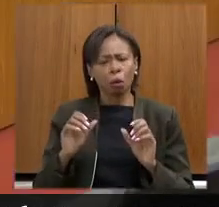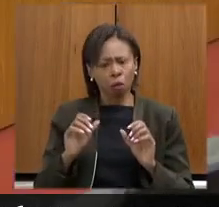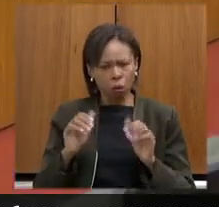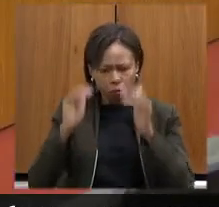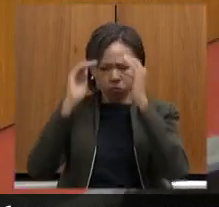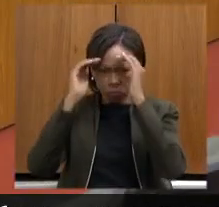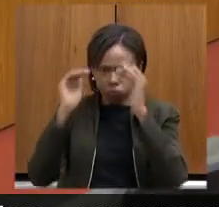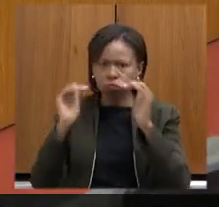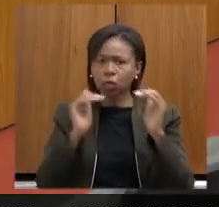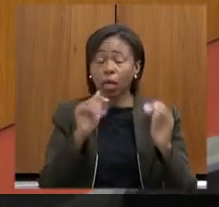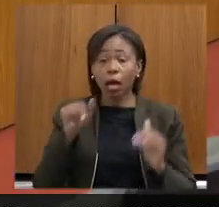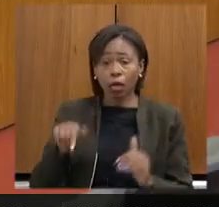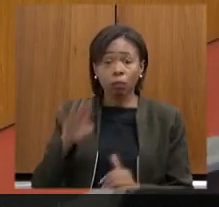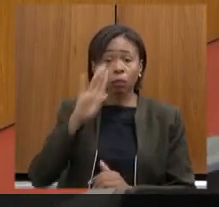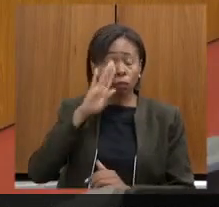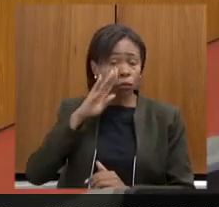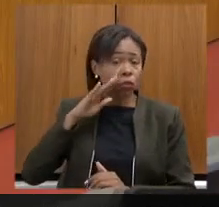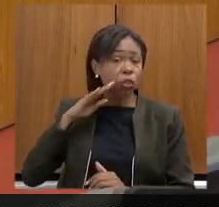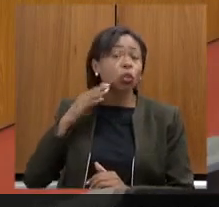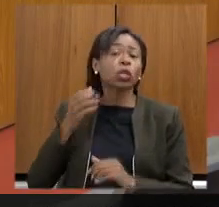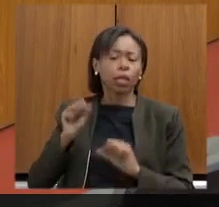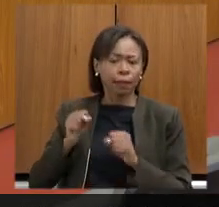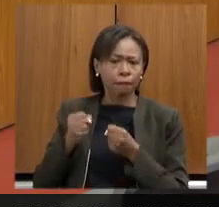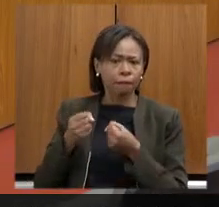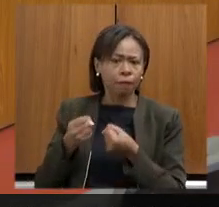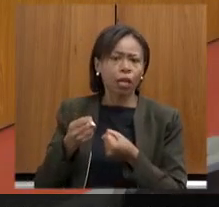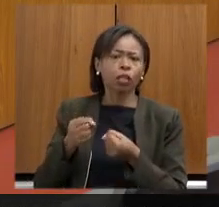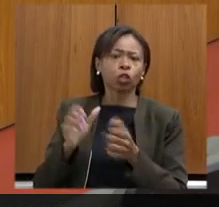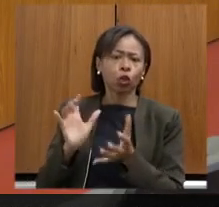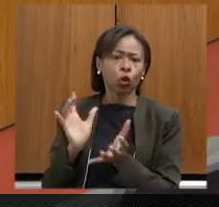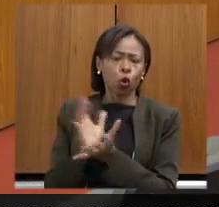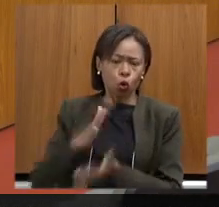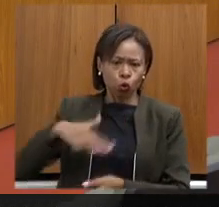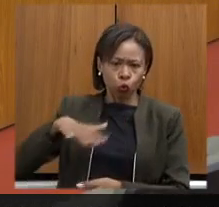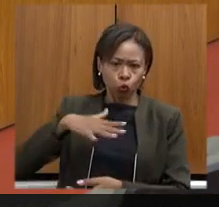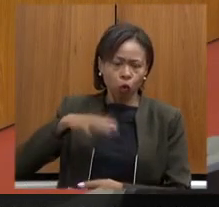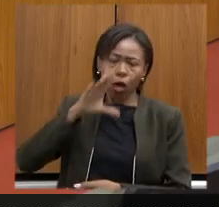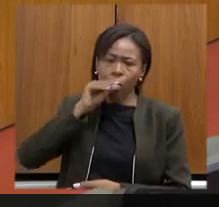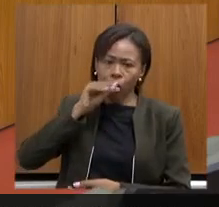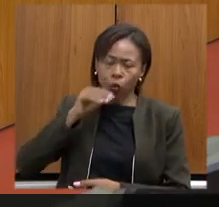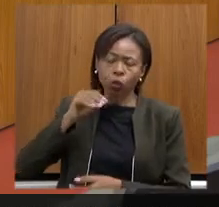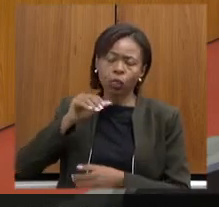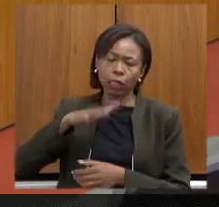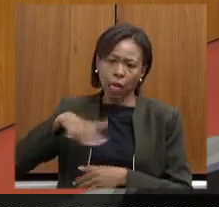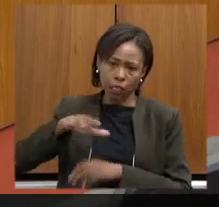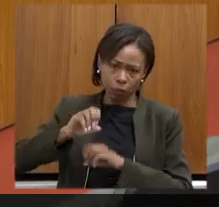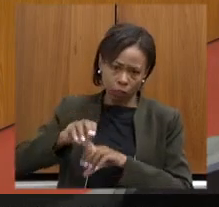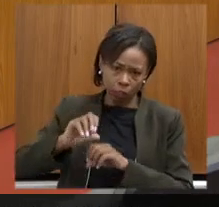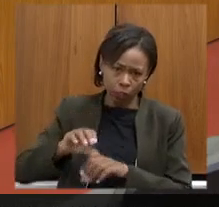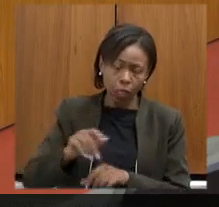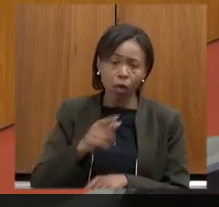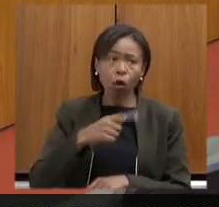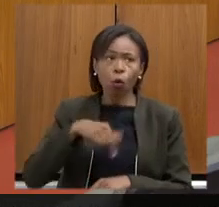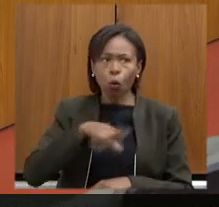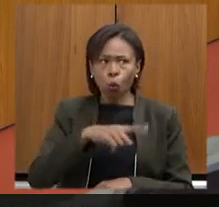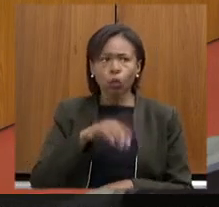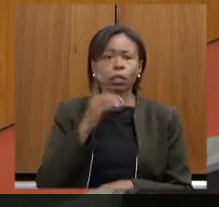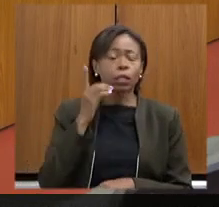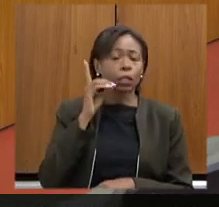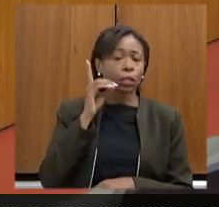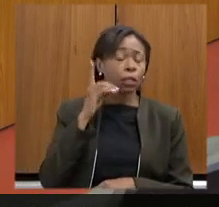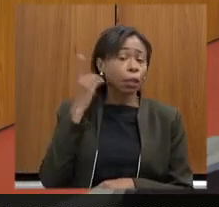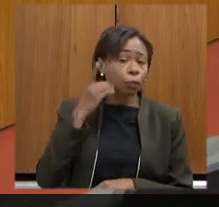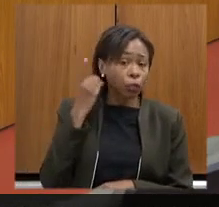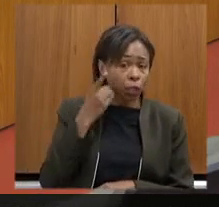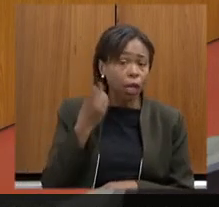defensora dos servidores da educação tem deputados aqui que tem são defensores dos servidores